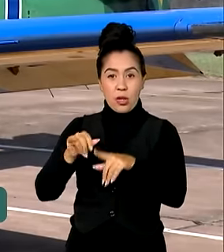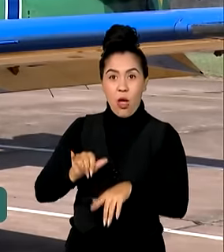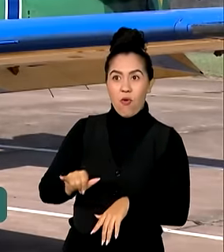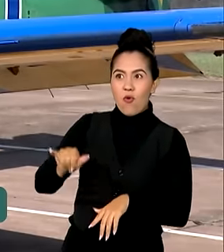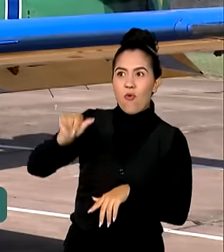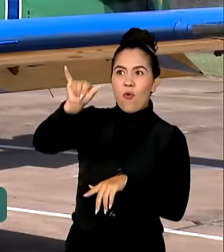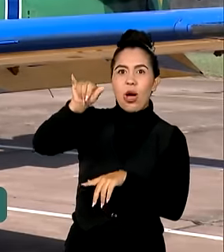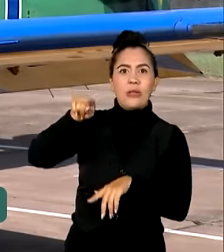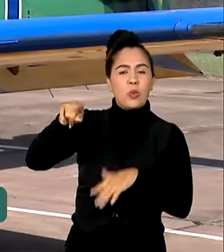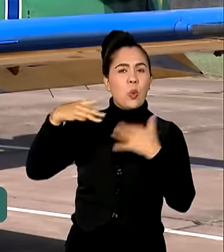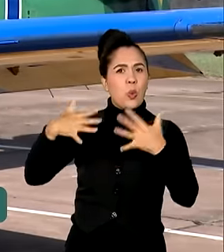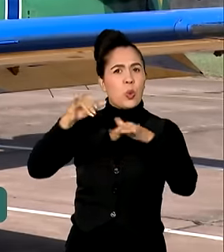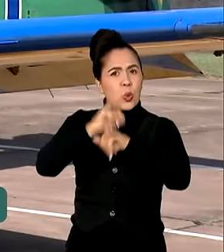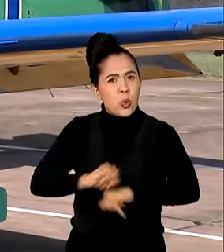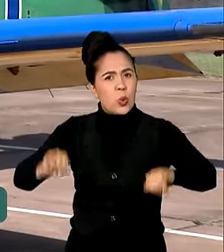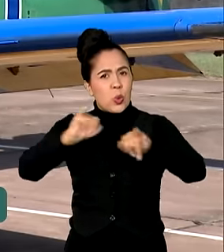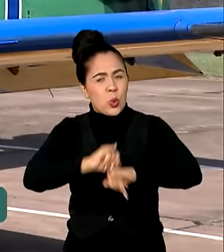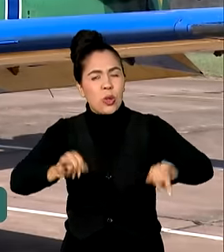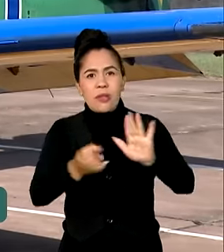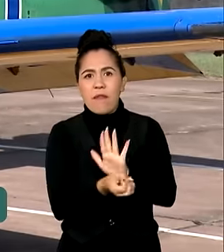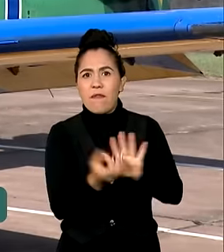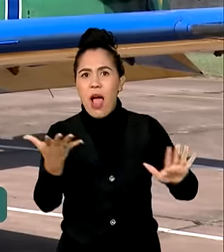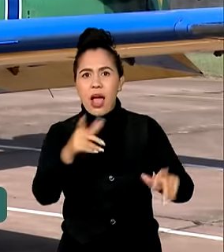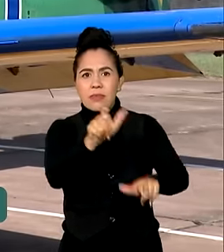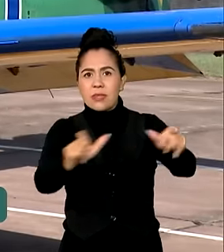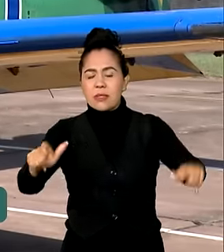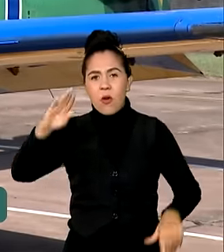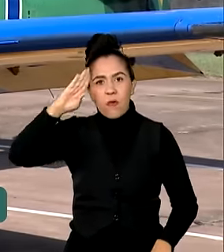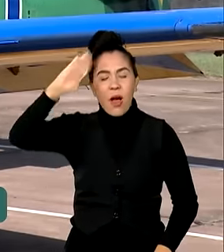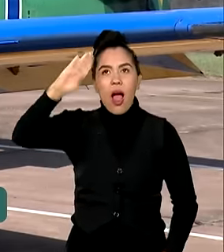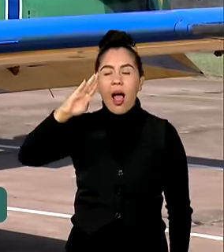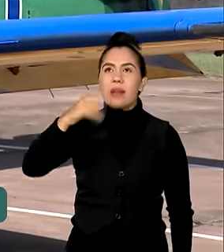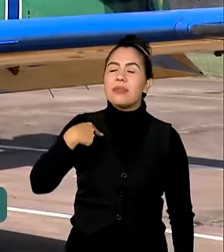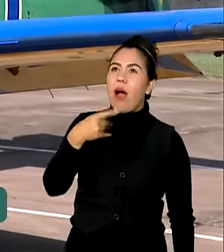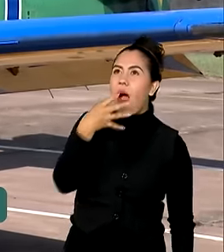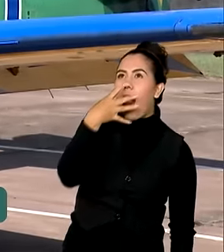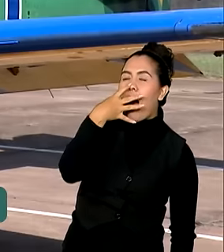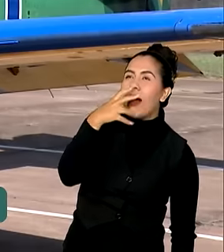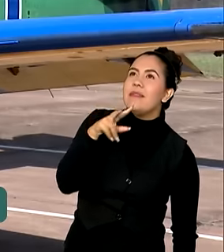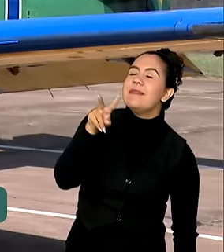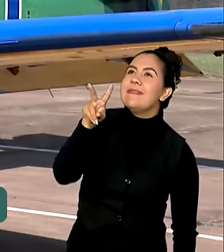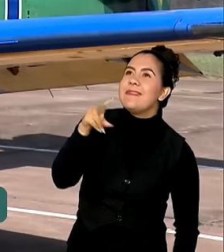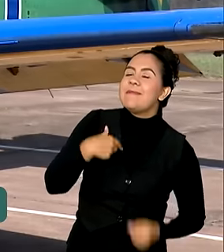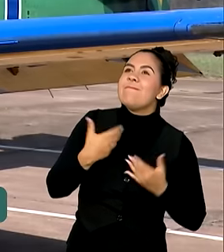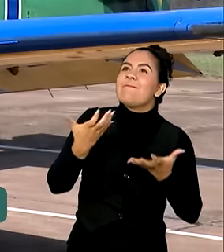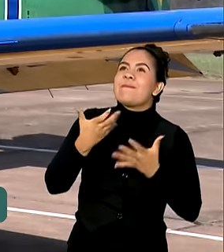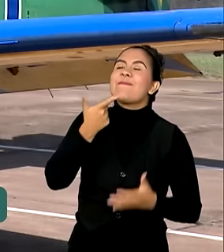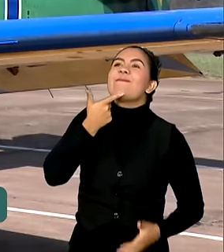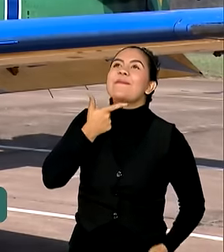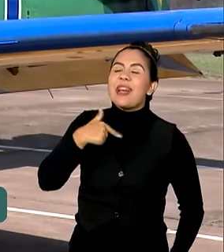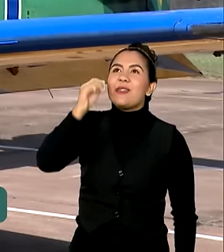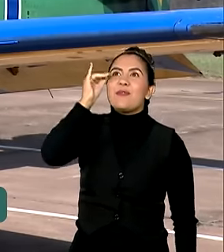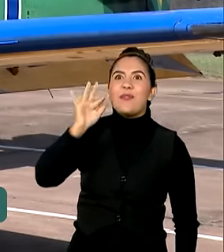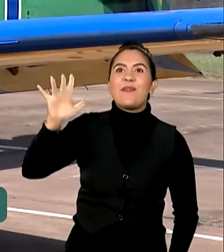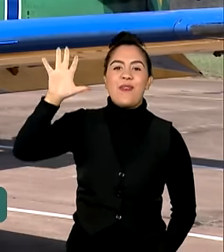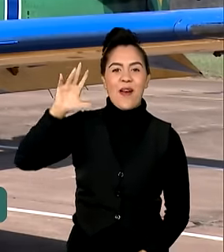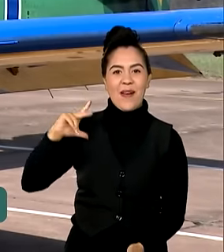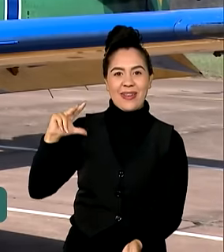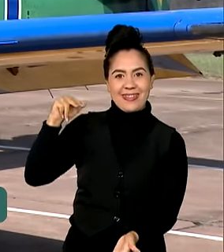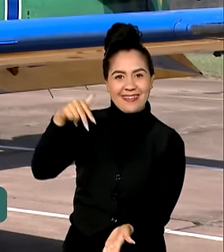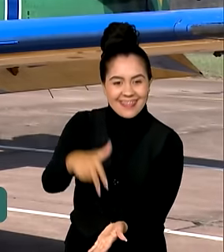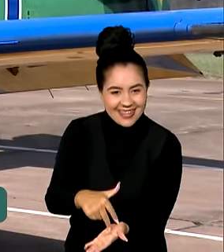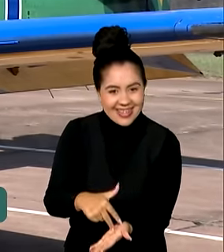divulgação. Então muitos dos militares nossos aqui, eles viram a fumaça e porventura sonharam em estar aqui um dia. Então eu sempre imaginei